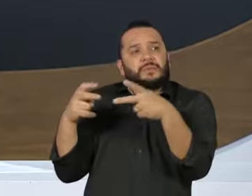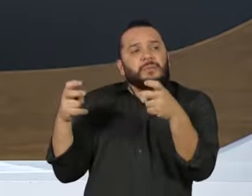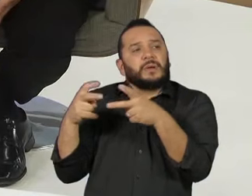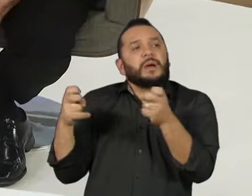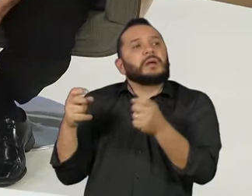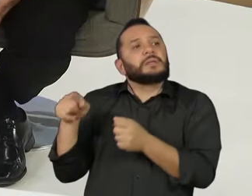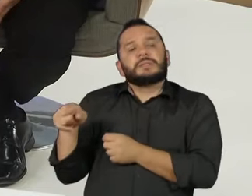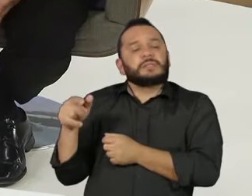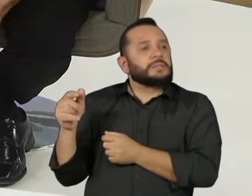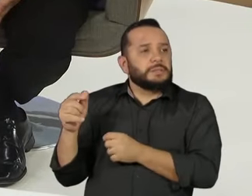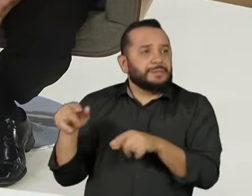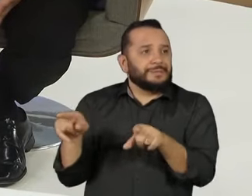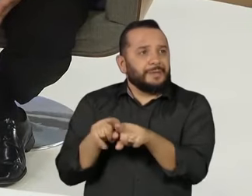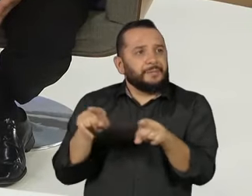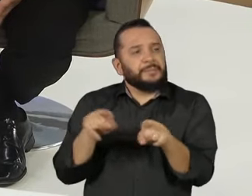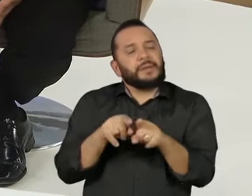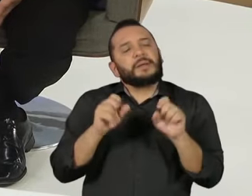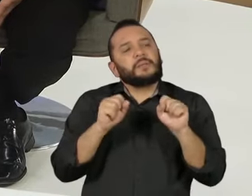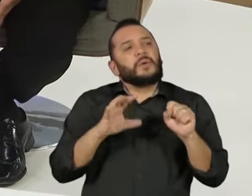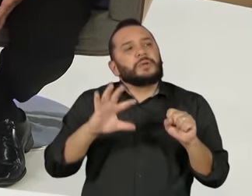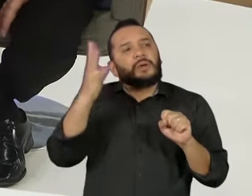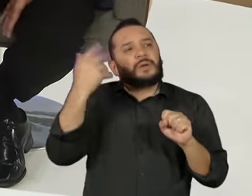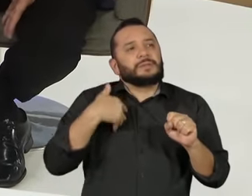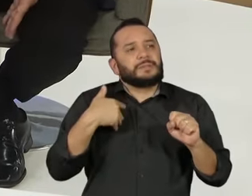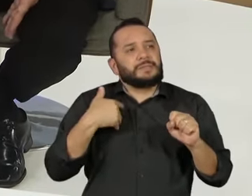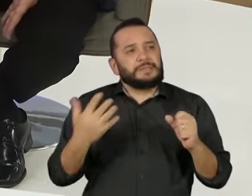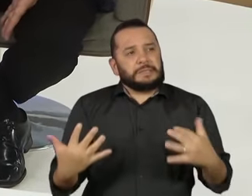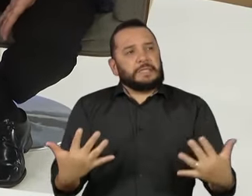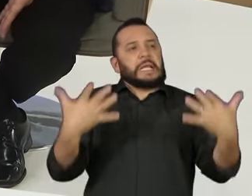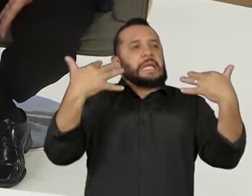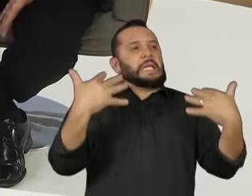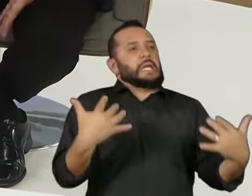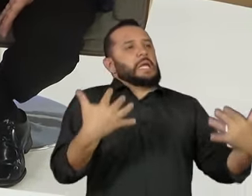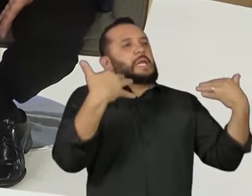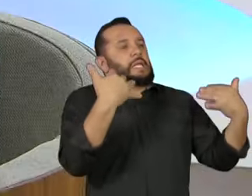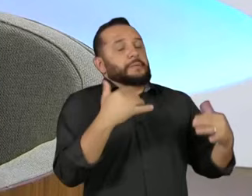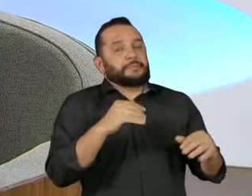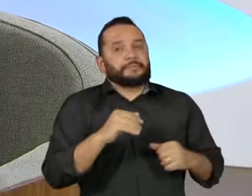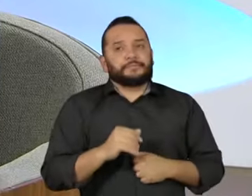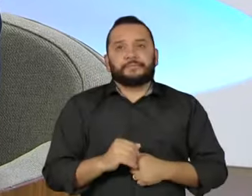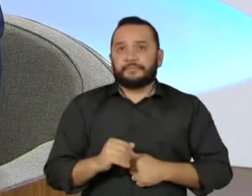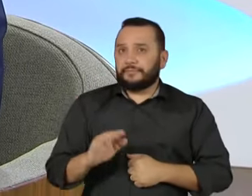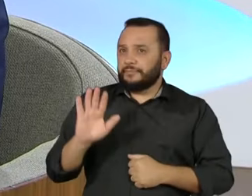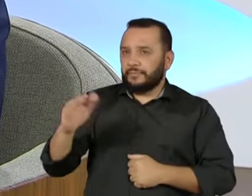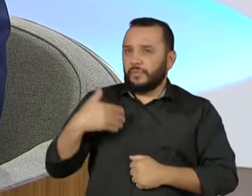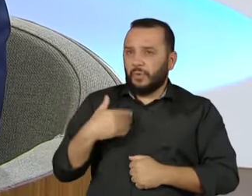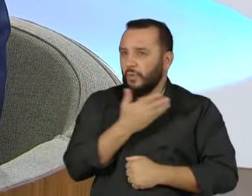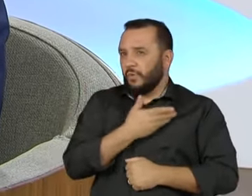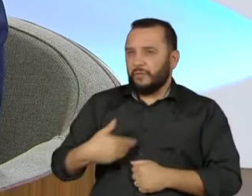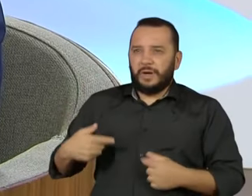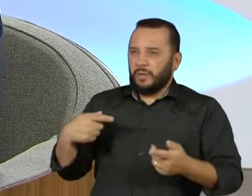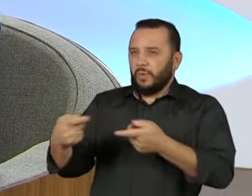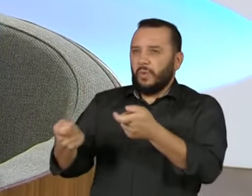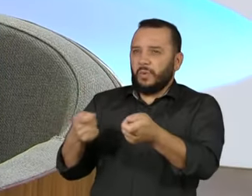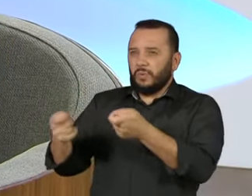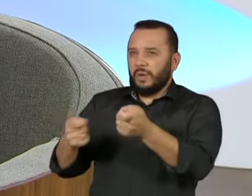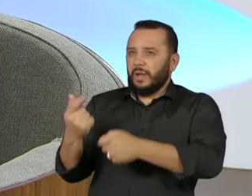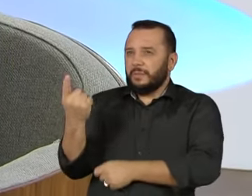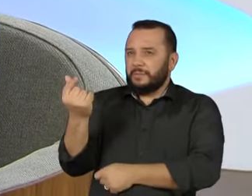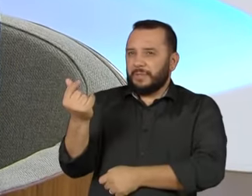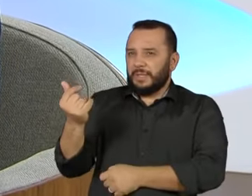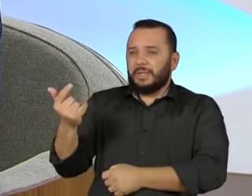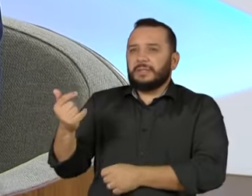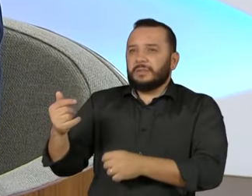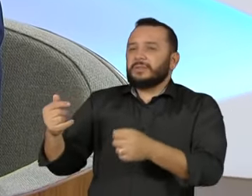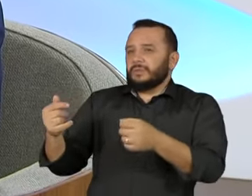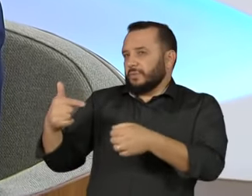termos aí de populismo nesse discurso? Olha, o governo não tem que controlar preço de combustíveis e